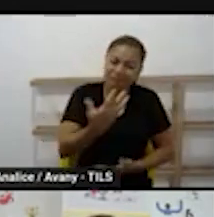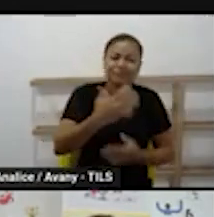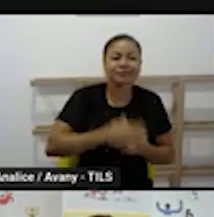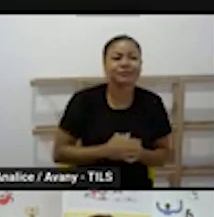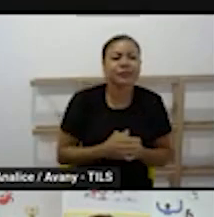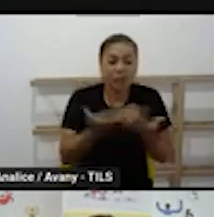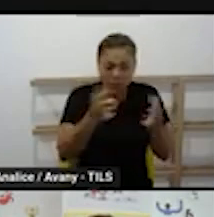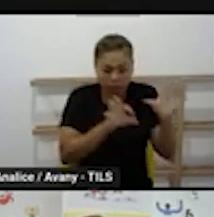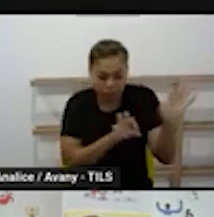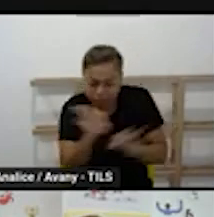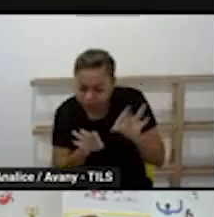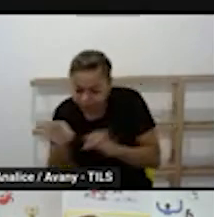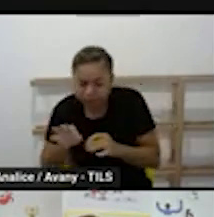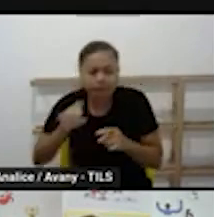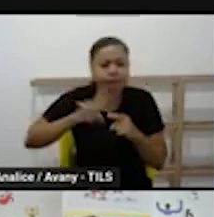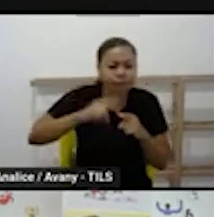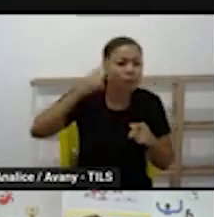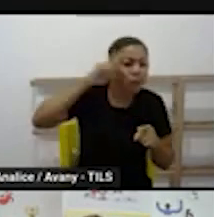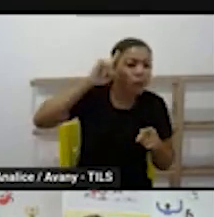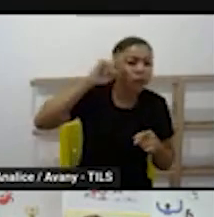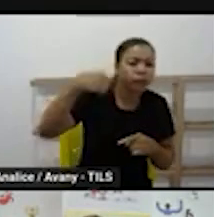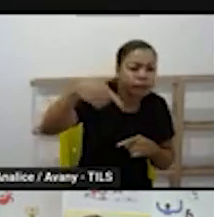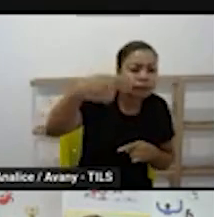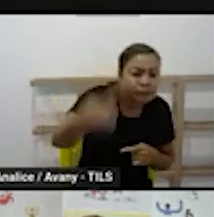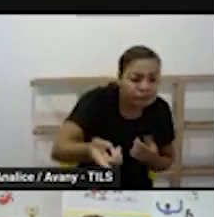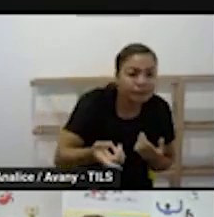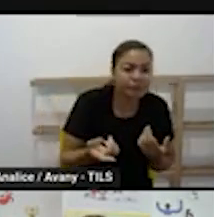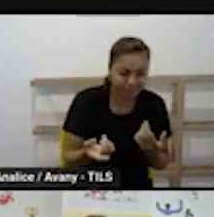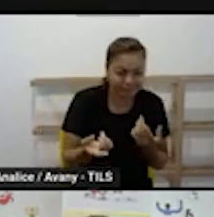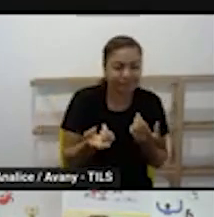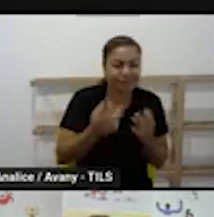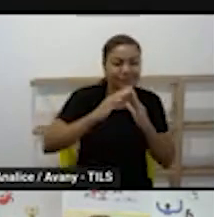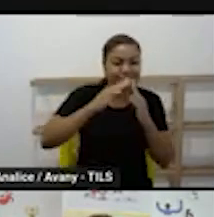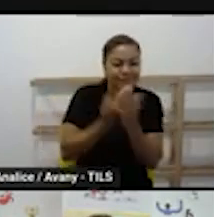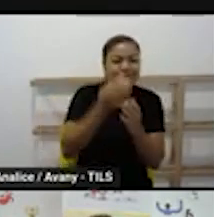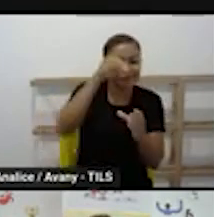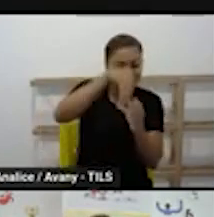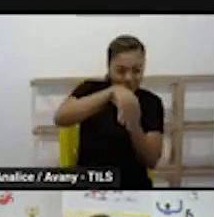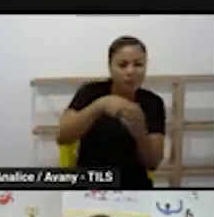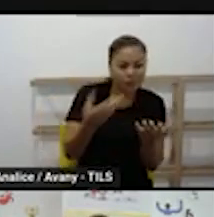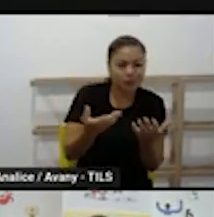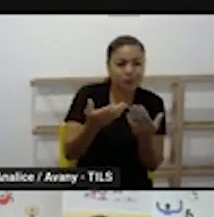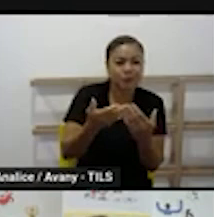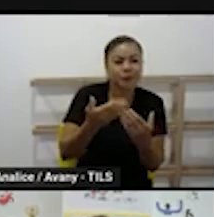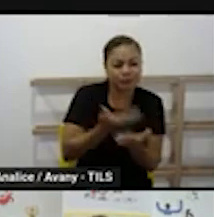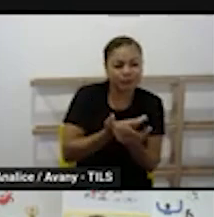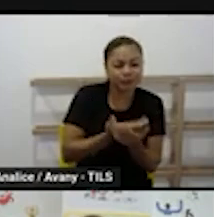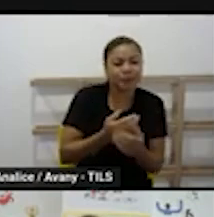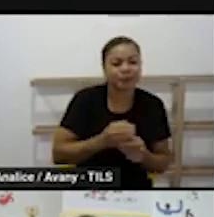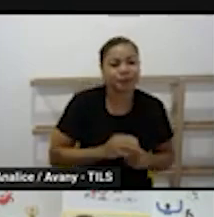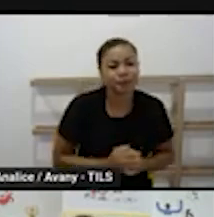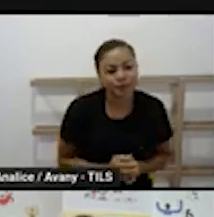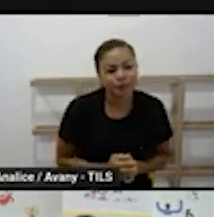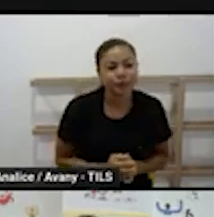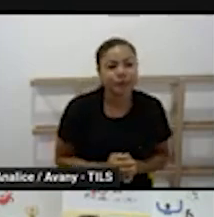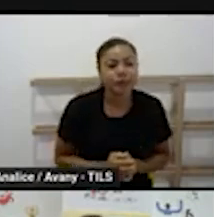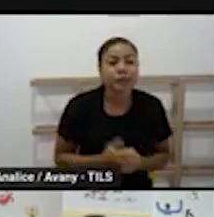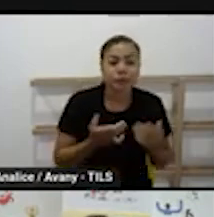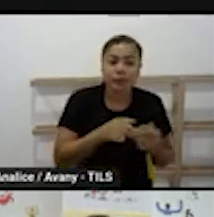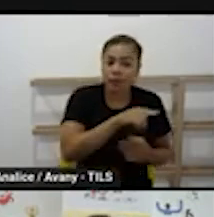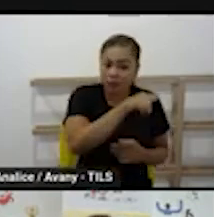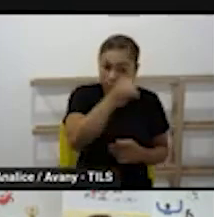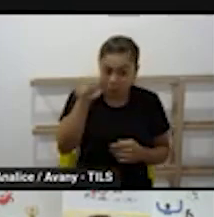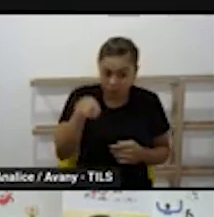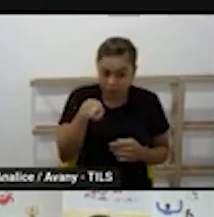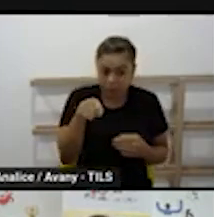tempo e como essa rotina se dá no contexto da educação infantil. Quero dizer que a frequência de vocês